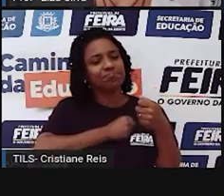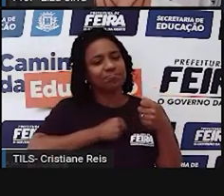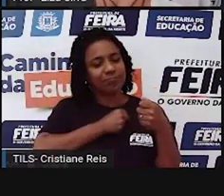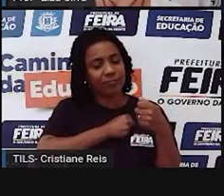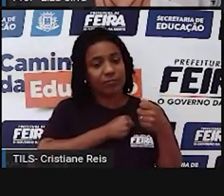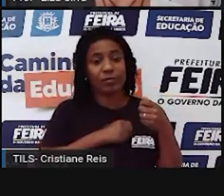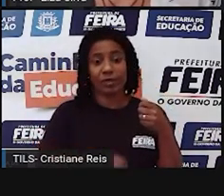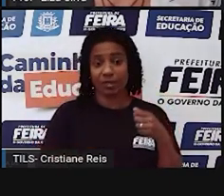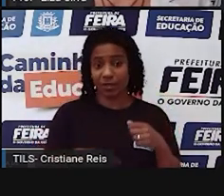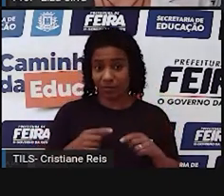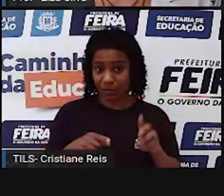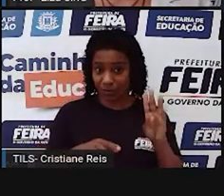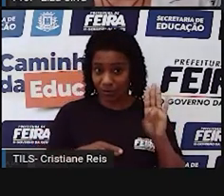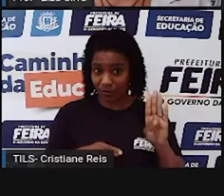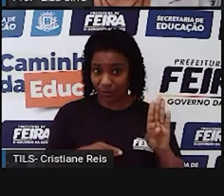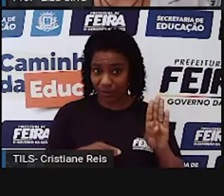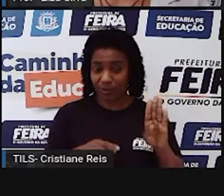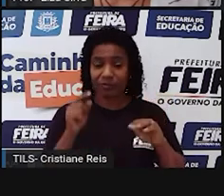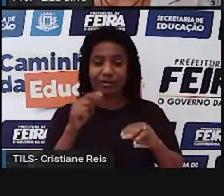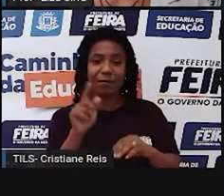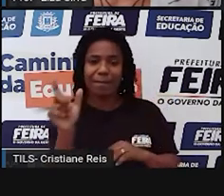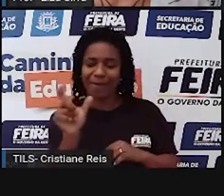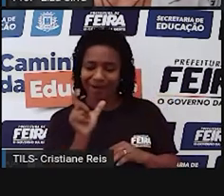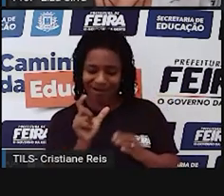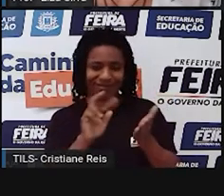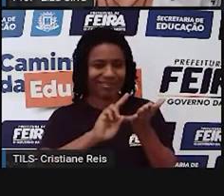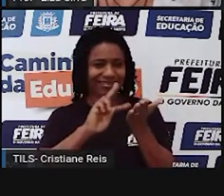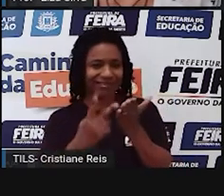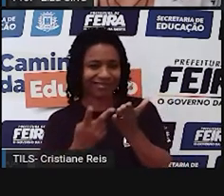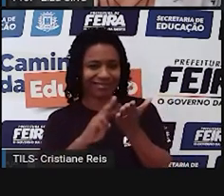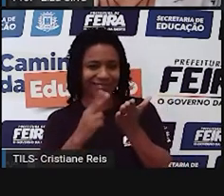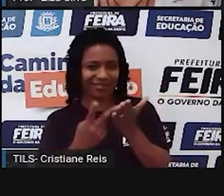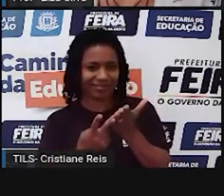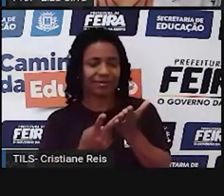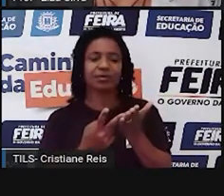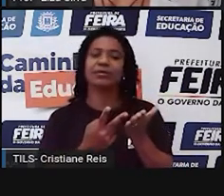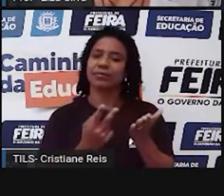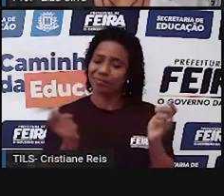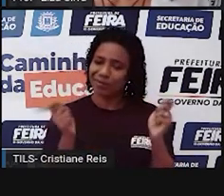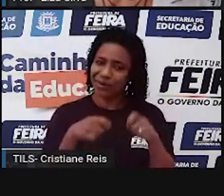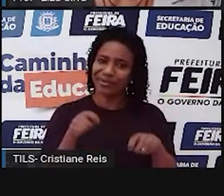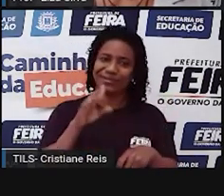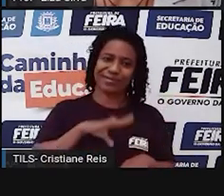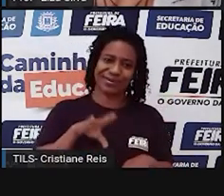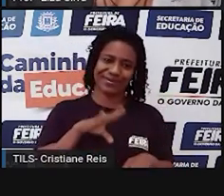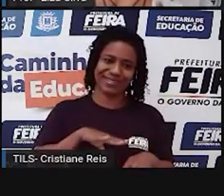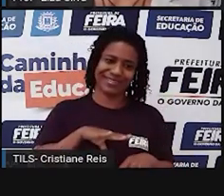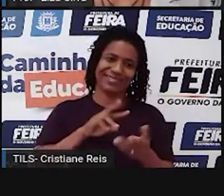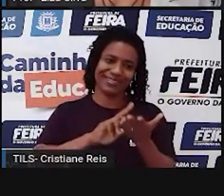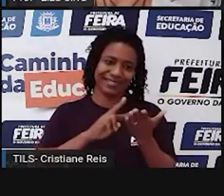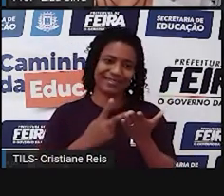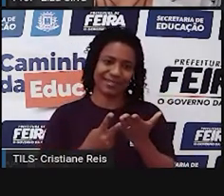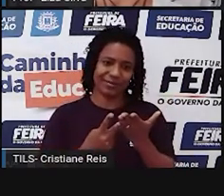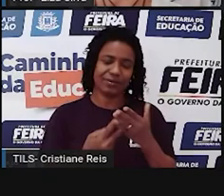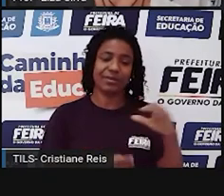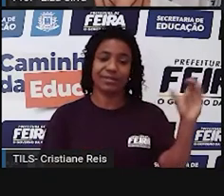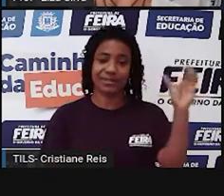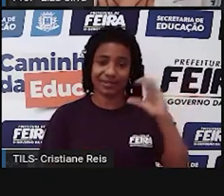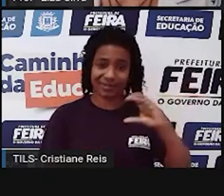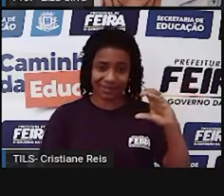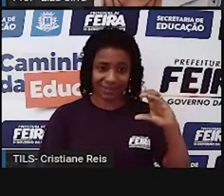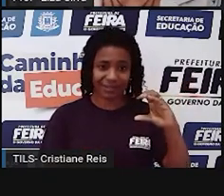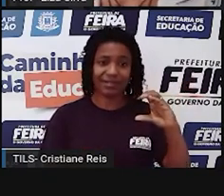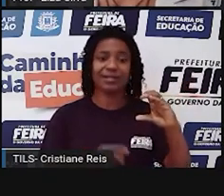e procure seus significados em português. Identifique na letra da música algumas palavras,